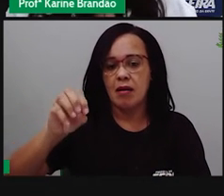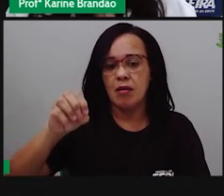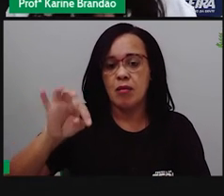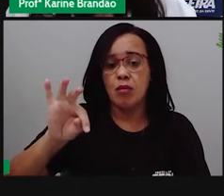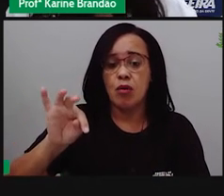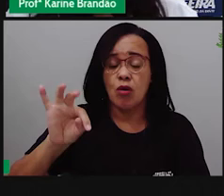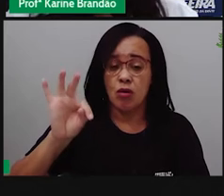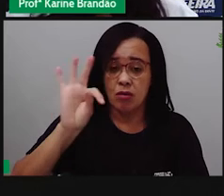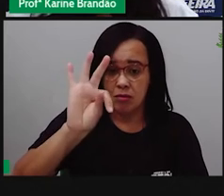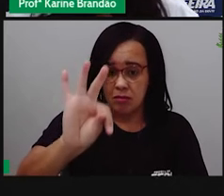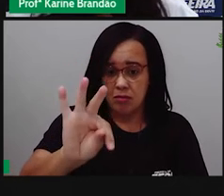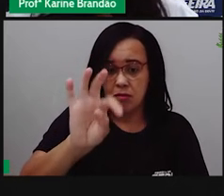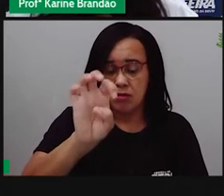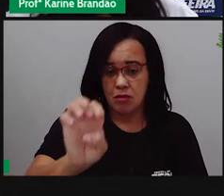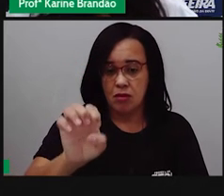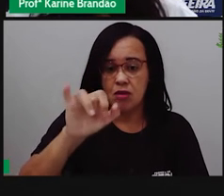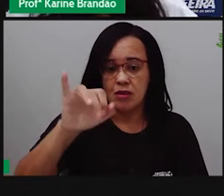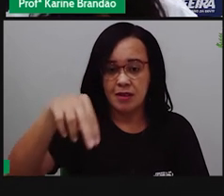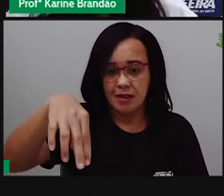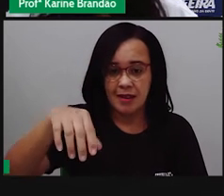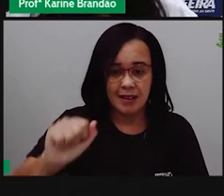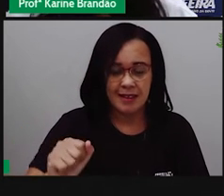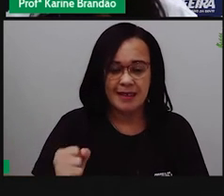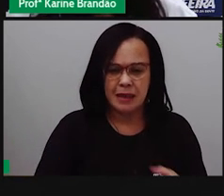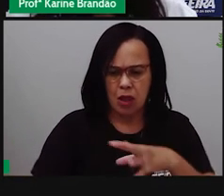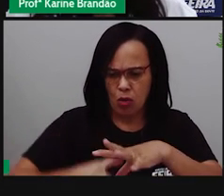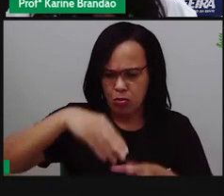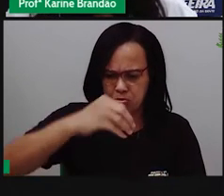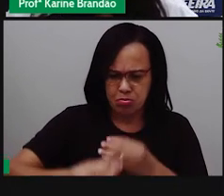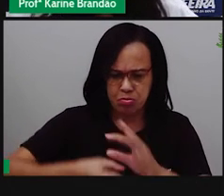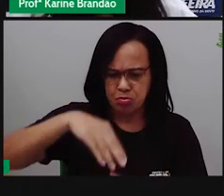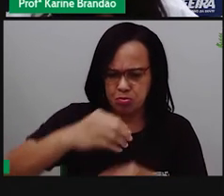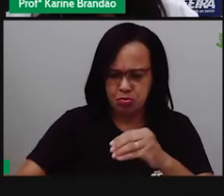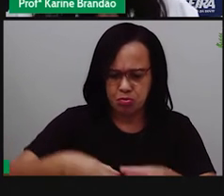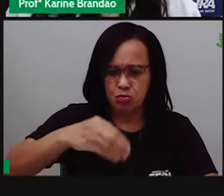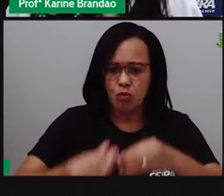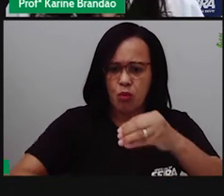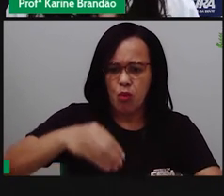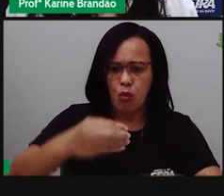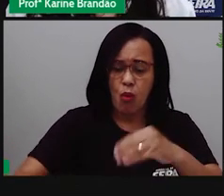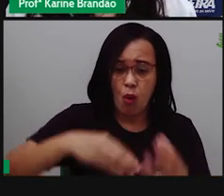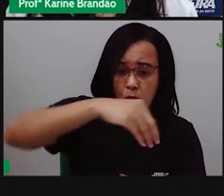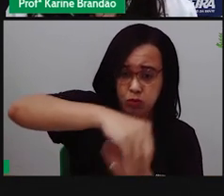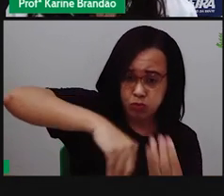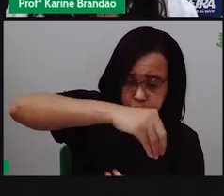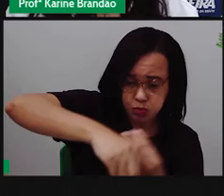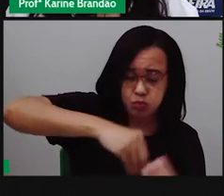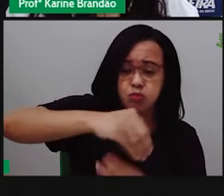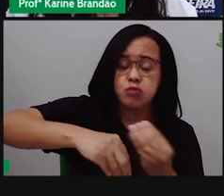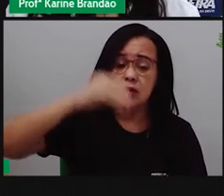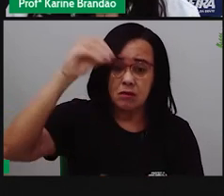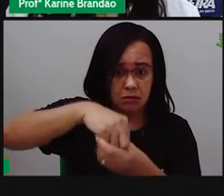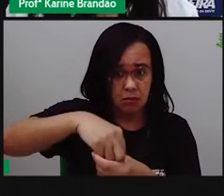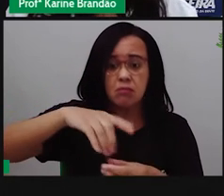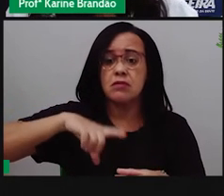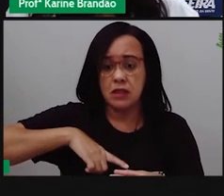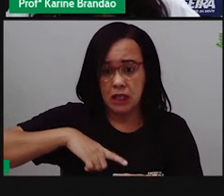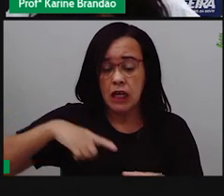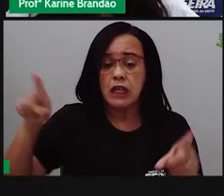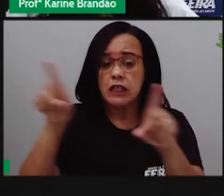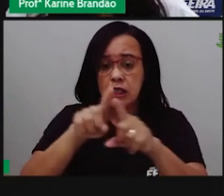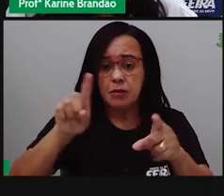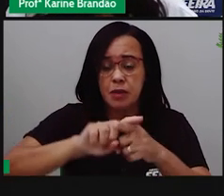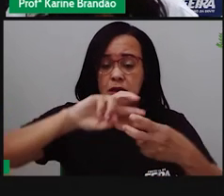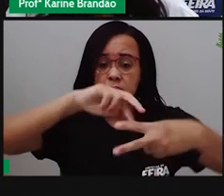proteínas, uma variedade de substâncias dentro do nosso corpo, por suas diversas. O nosso DNA também, ele tem